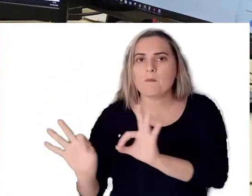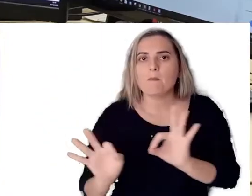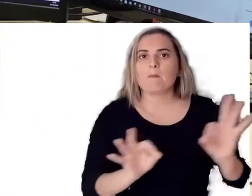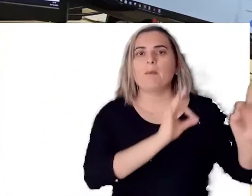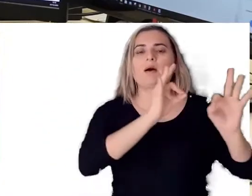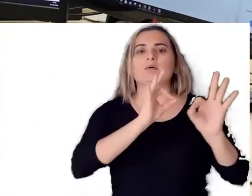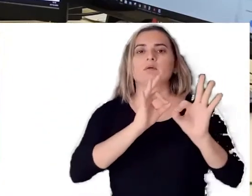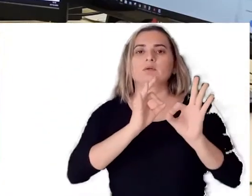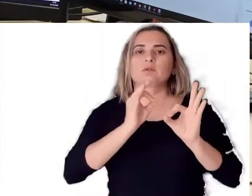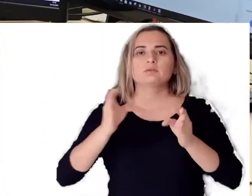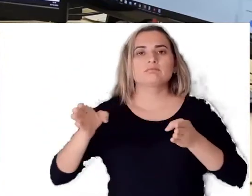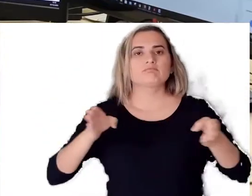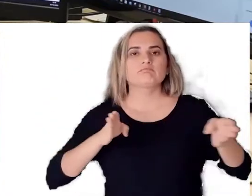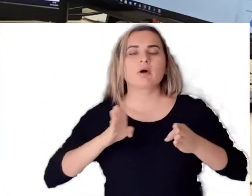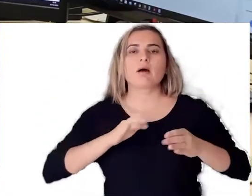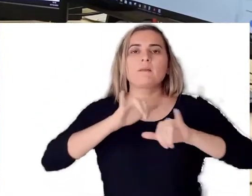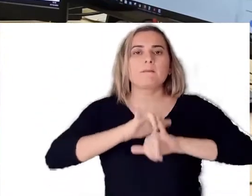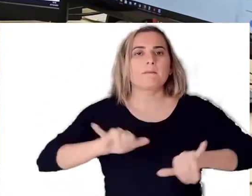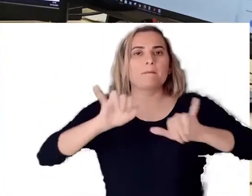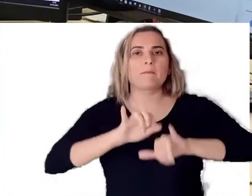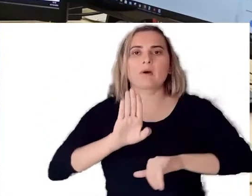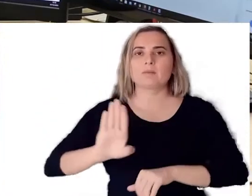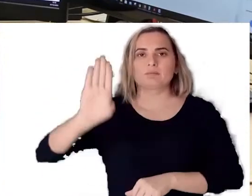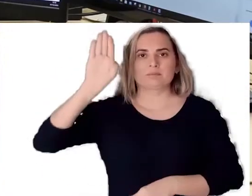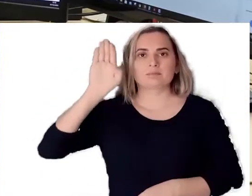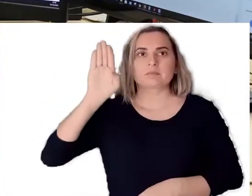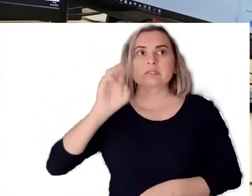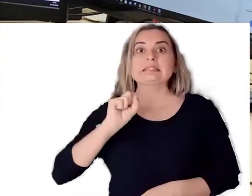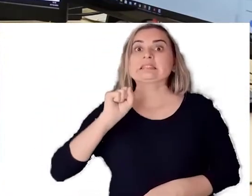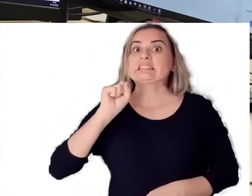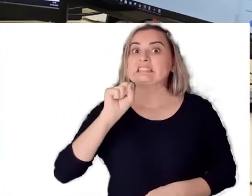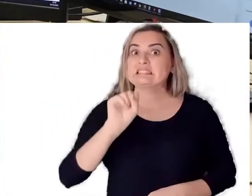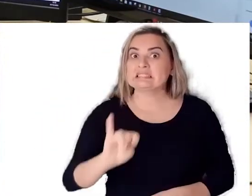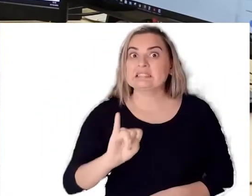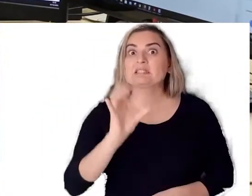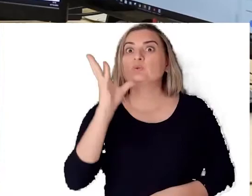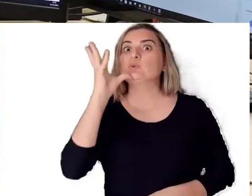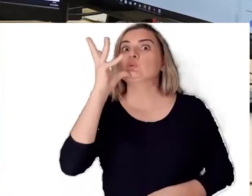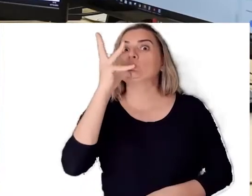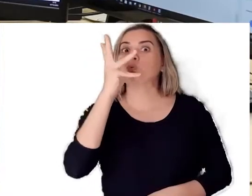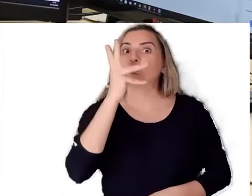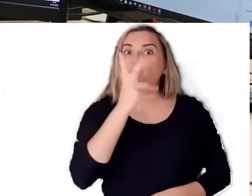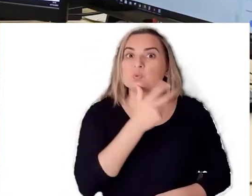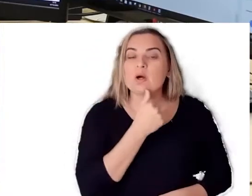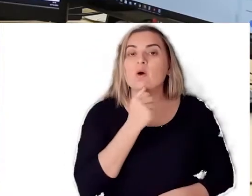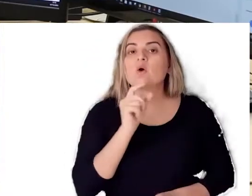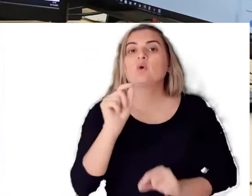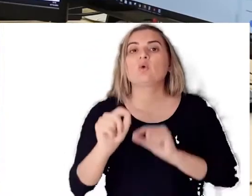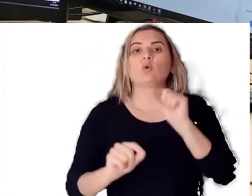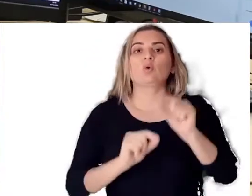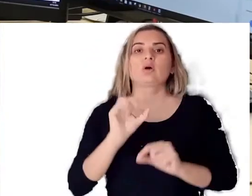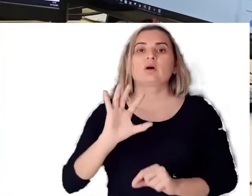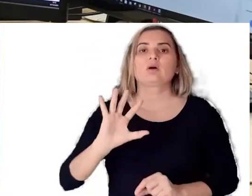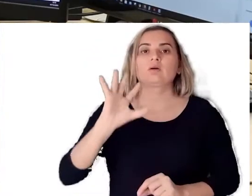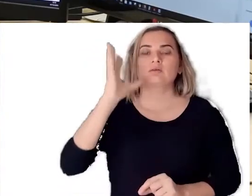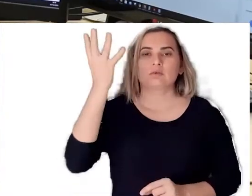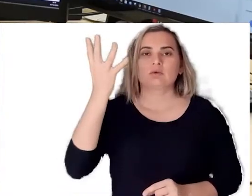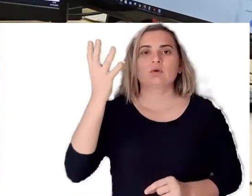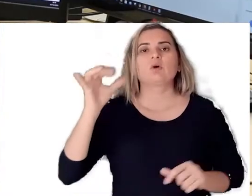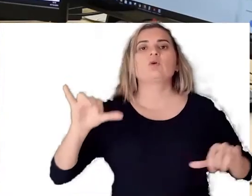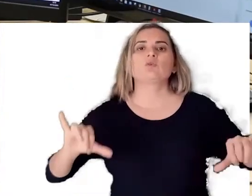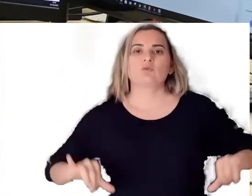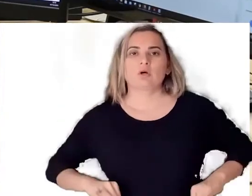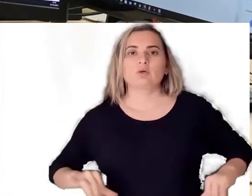demora demais e o tribunal declara, julga as contas dele como não apresentadas, aí no caso o prestador vai